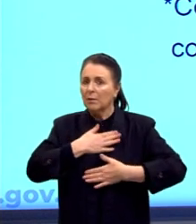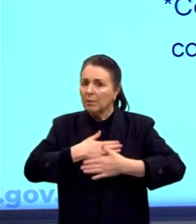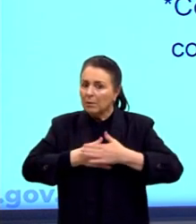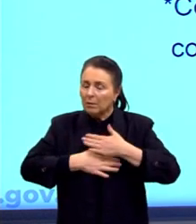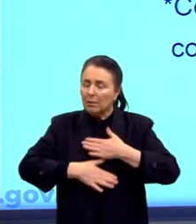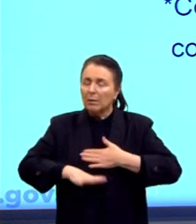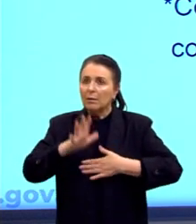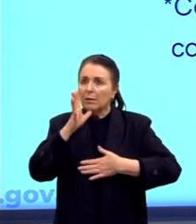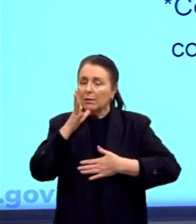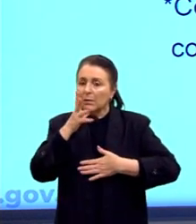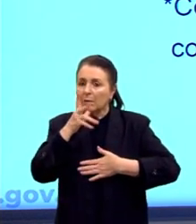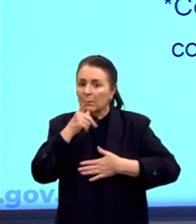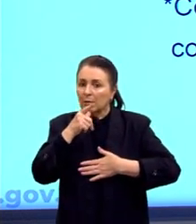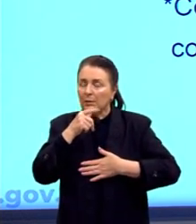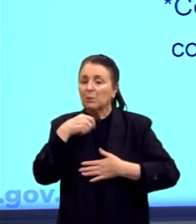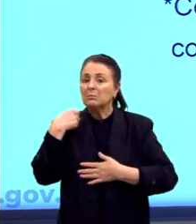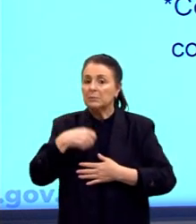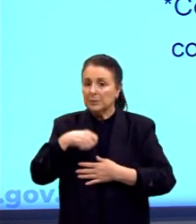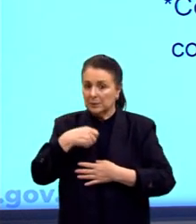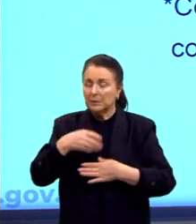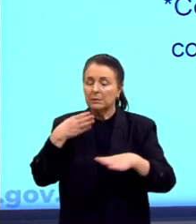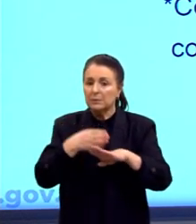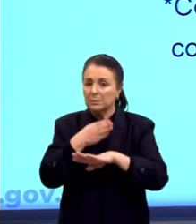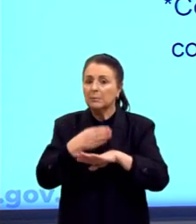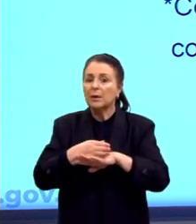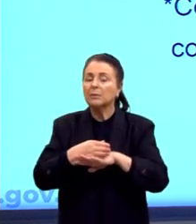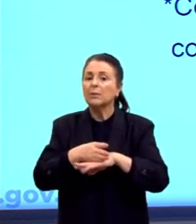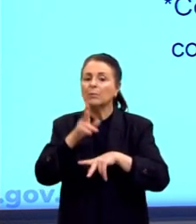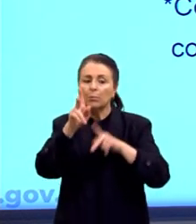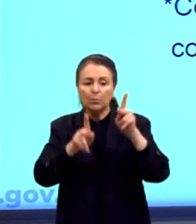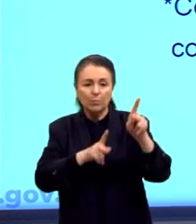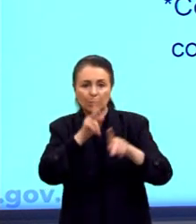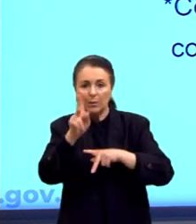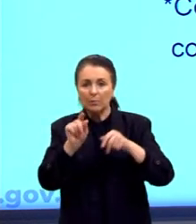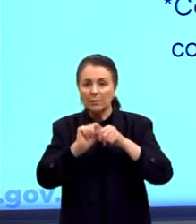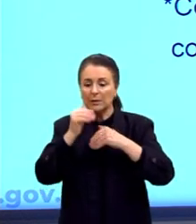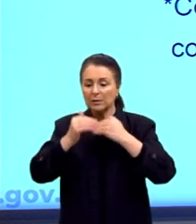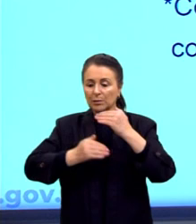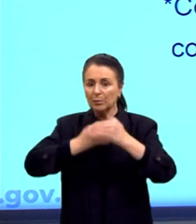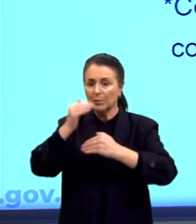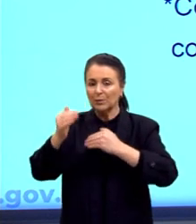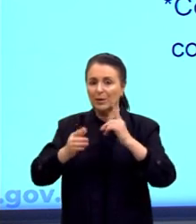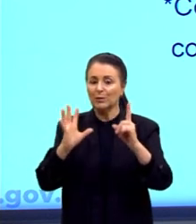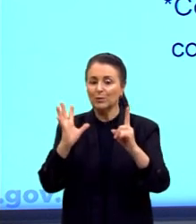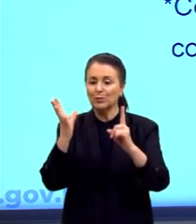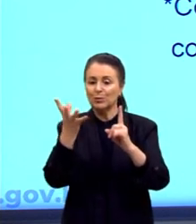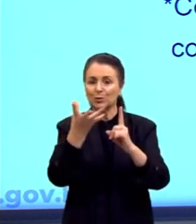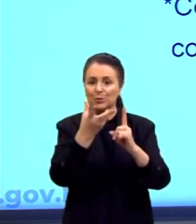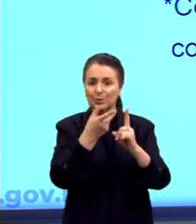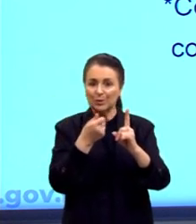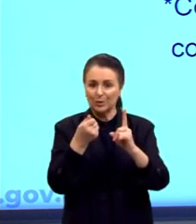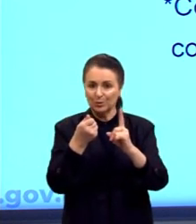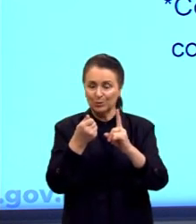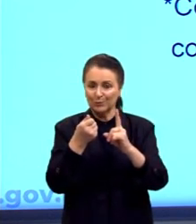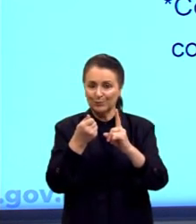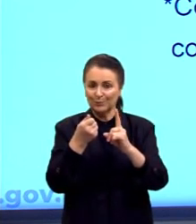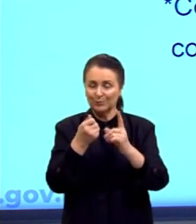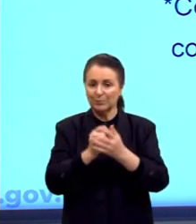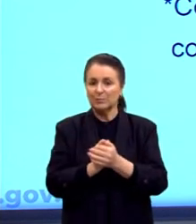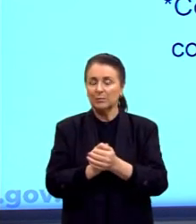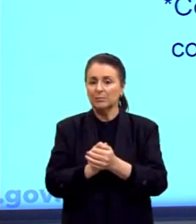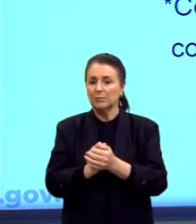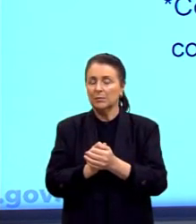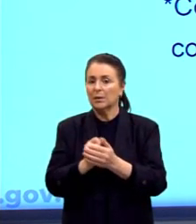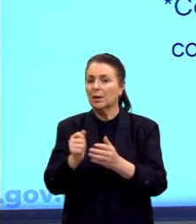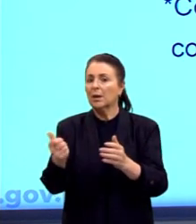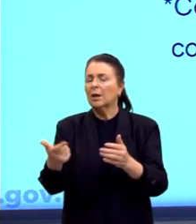preciso a participação popular para fazer esse processo dialético em relação aos governos. Prevenção